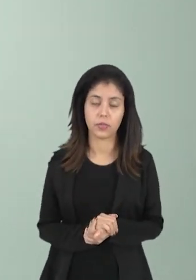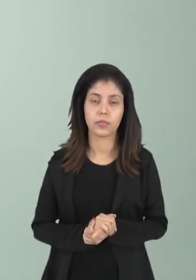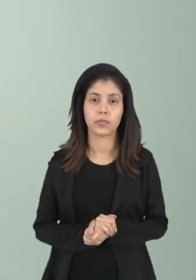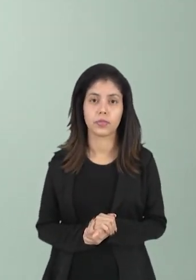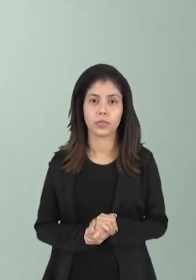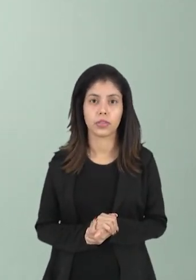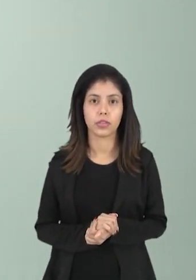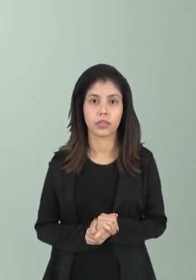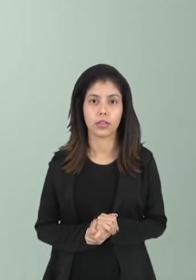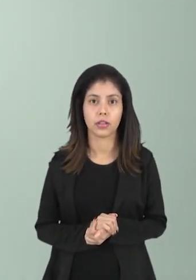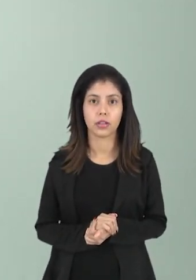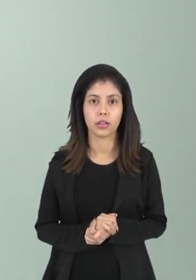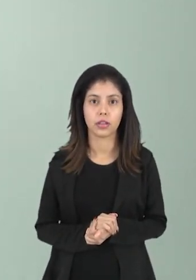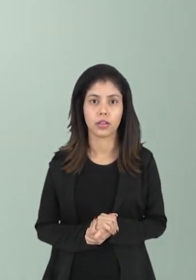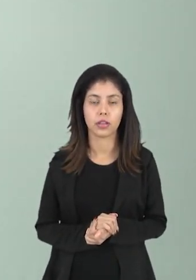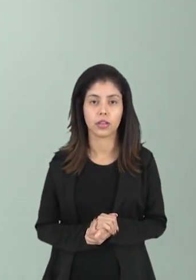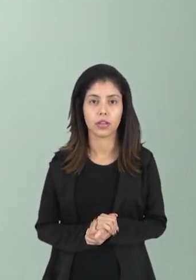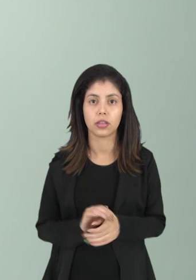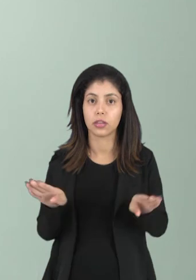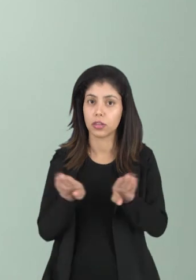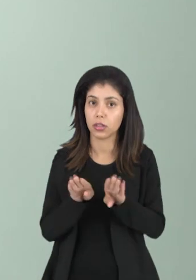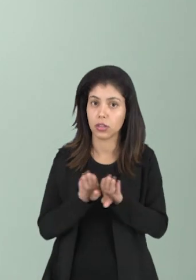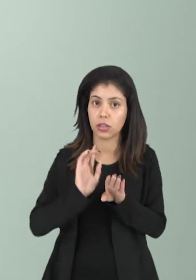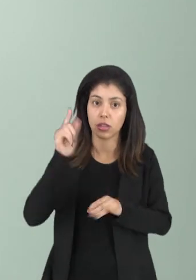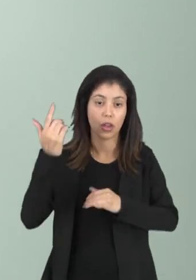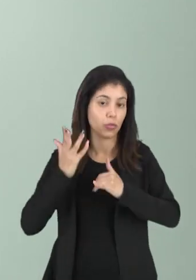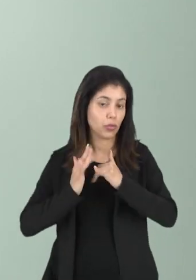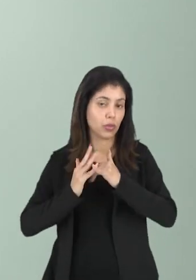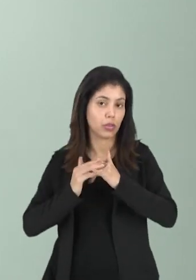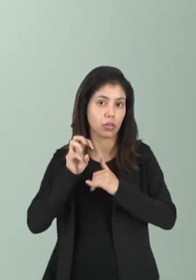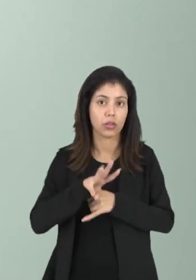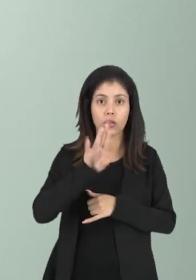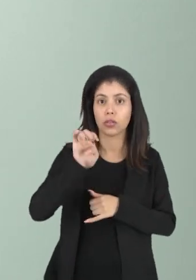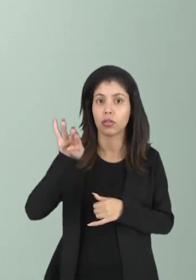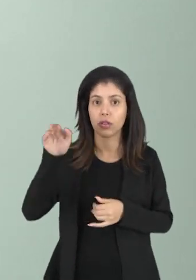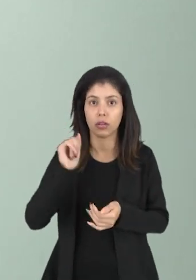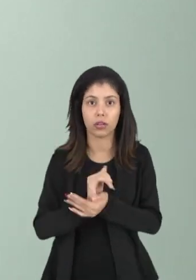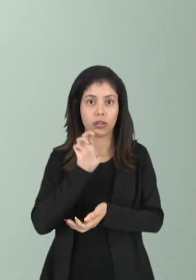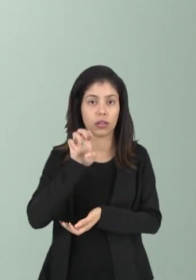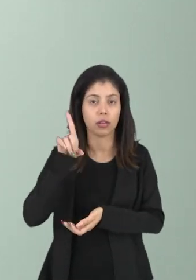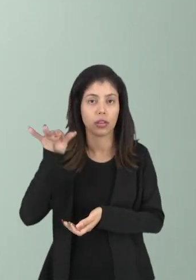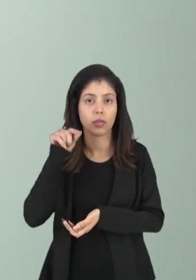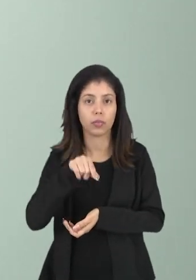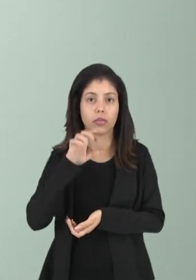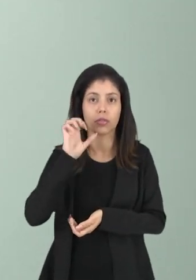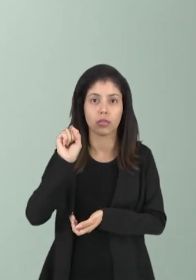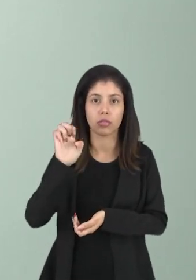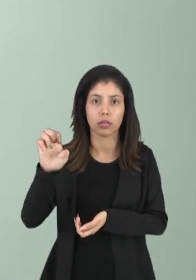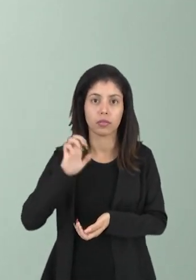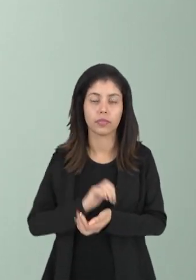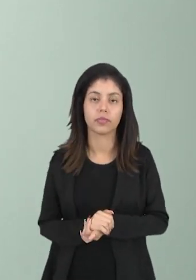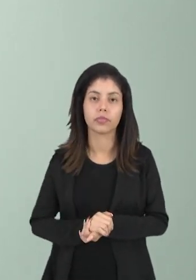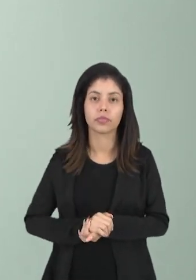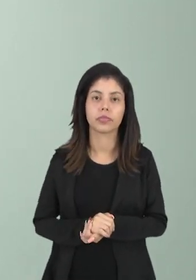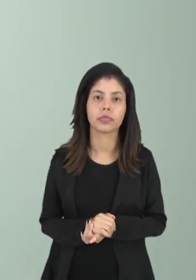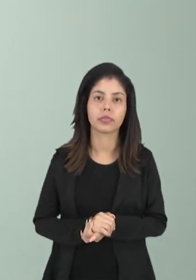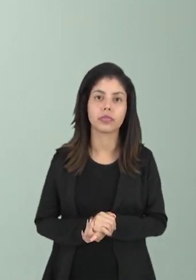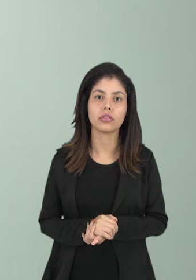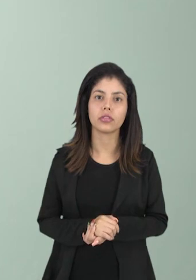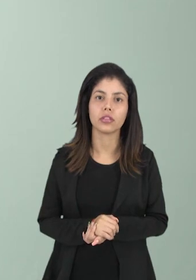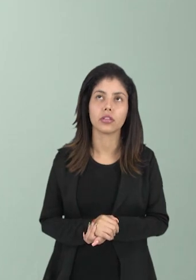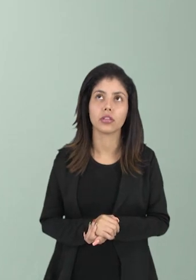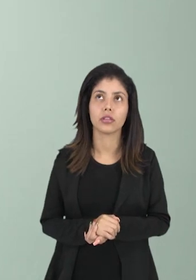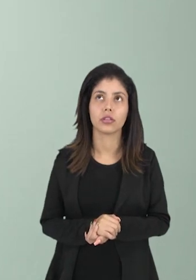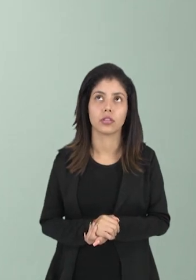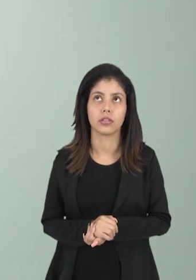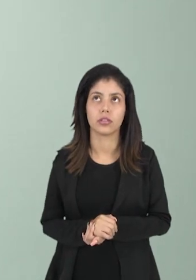da Secretaria, né? E também lá no YouTube, webaulas, ead.se, e lá no nosso